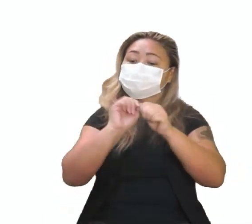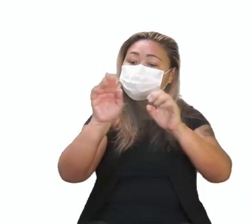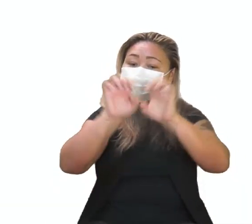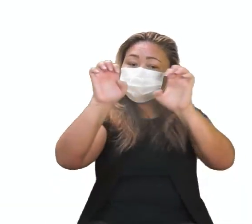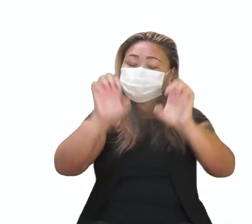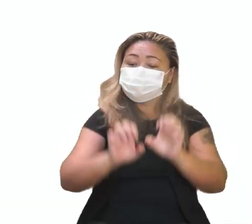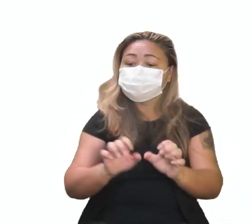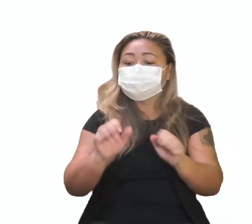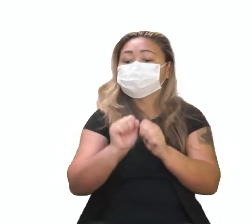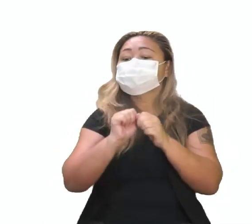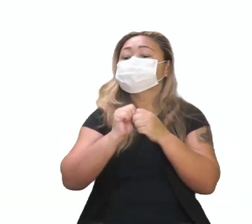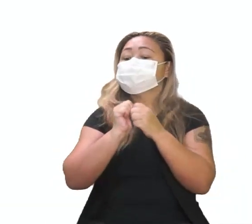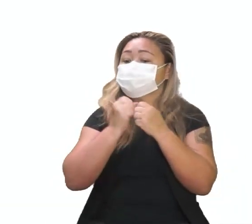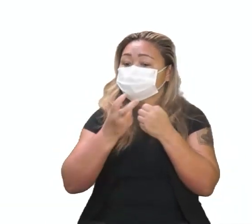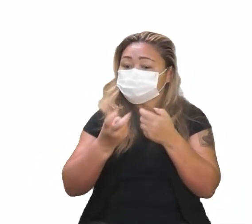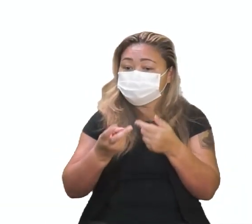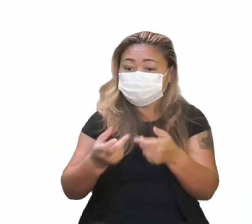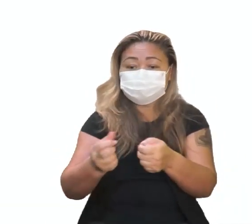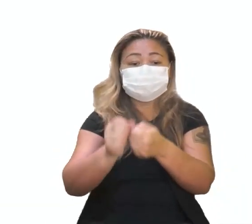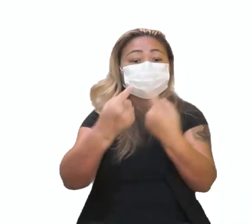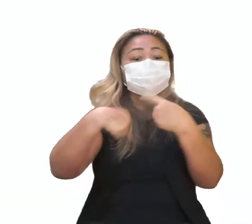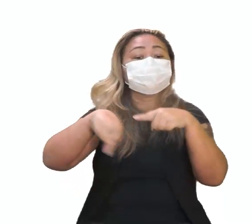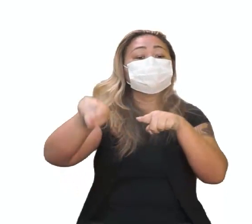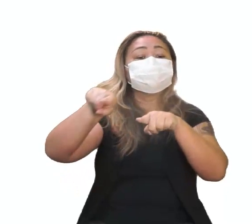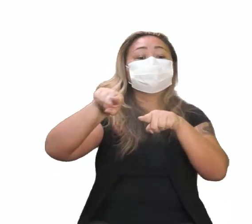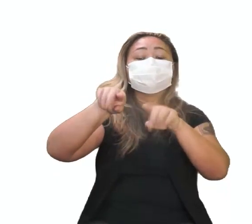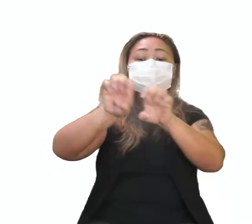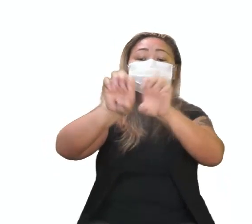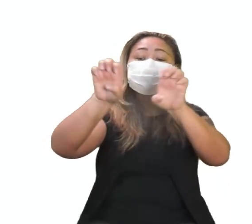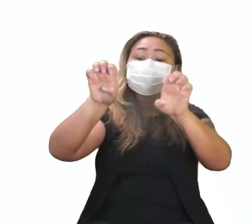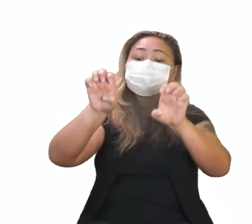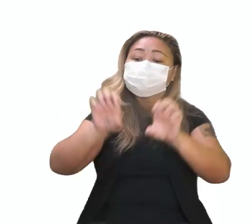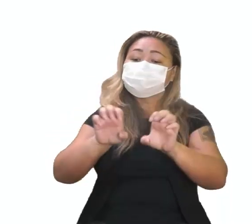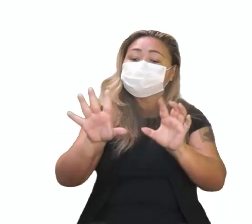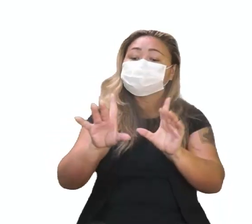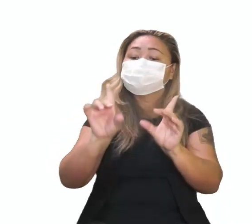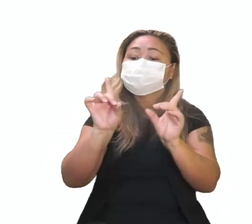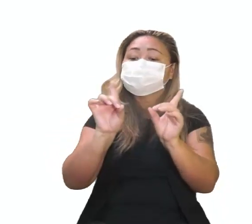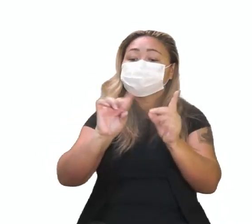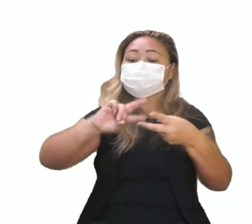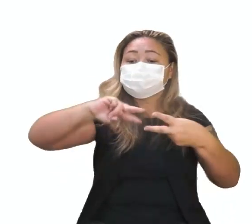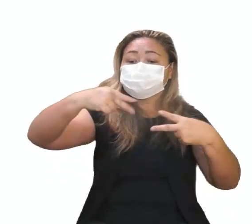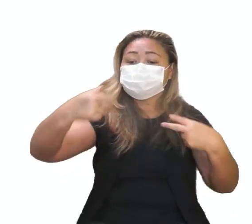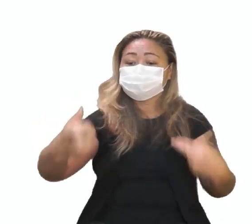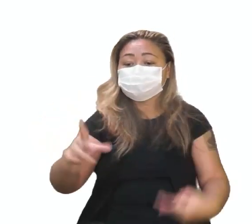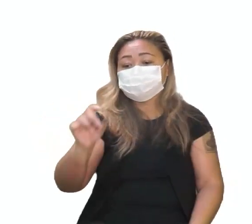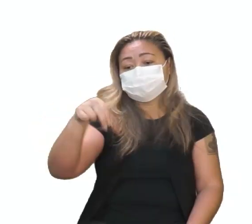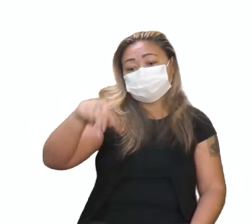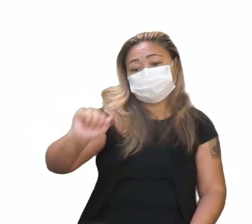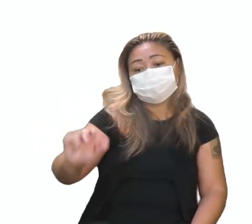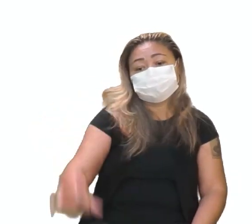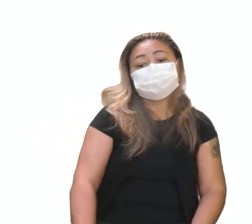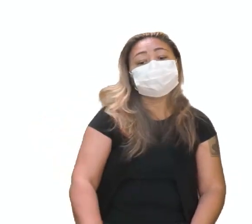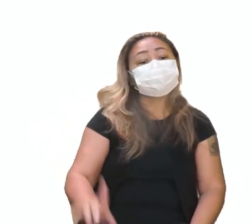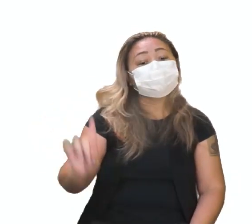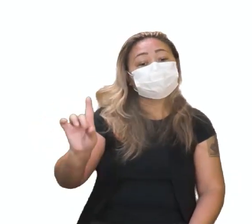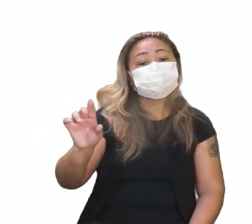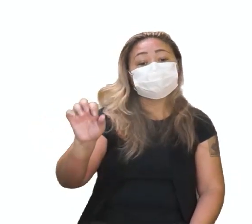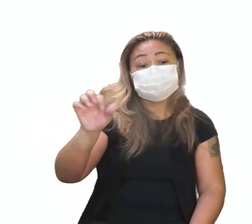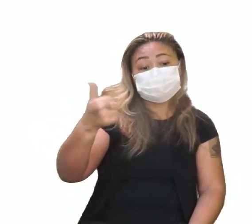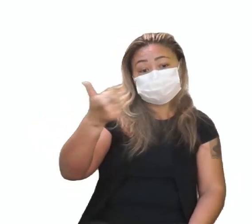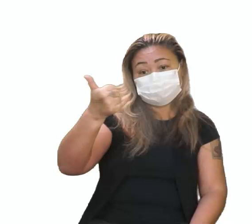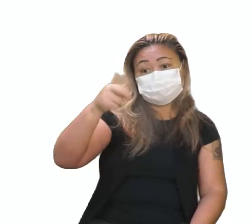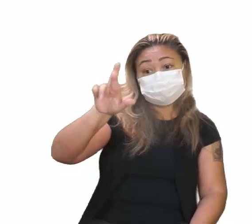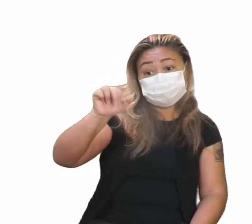Ela fez a estrutura do vírus? D. D. falou sobre a estrutura do DNA? Ali no A é